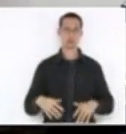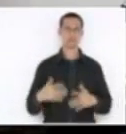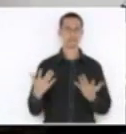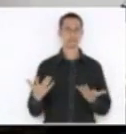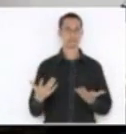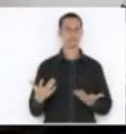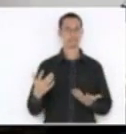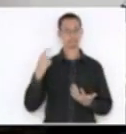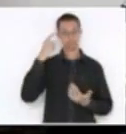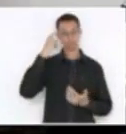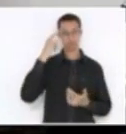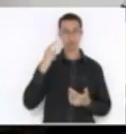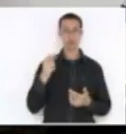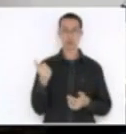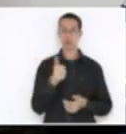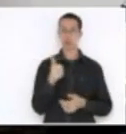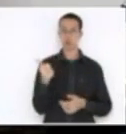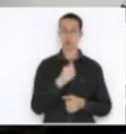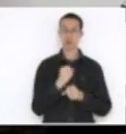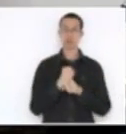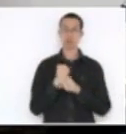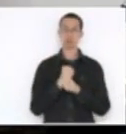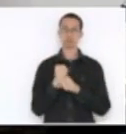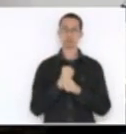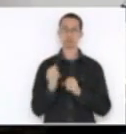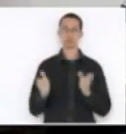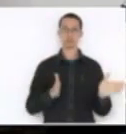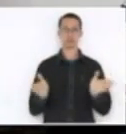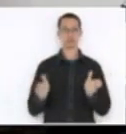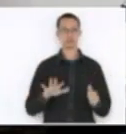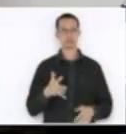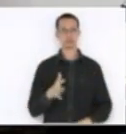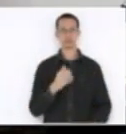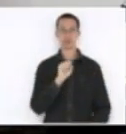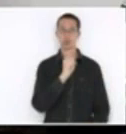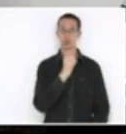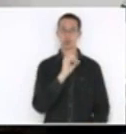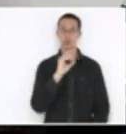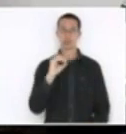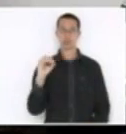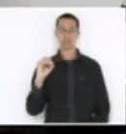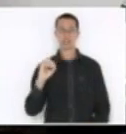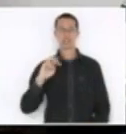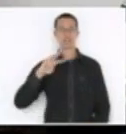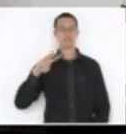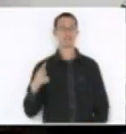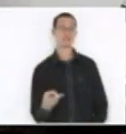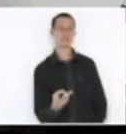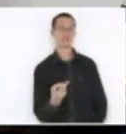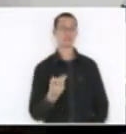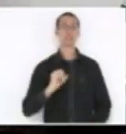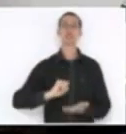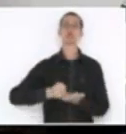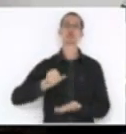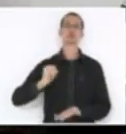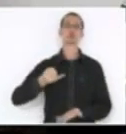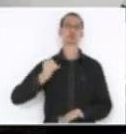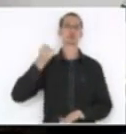pagando em 11 anos, em torno de 800, mais de 800 milhões, em juros deste empréstimo.